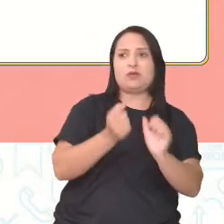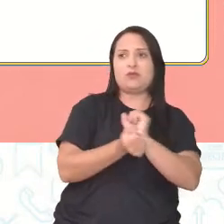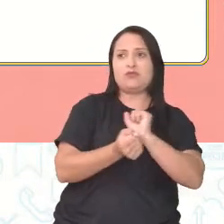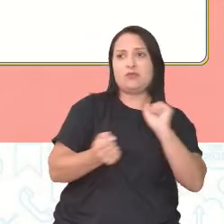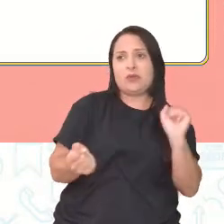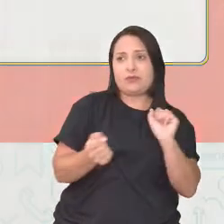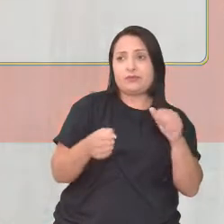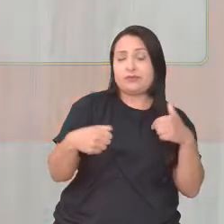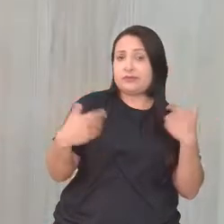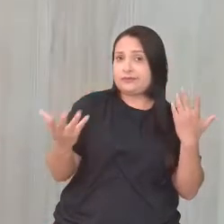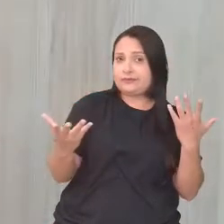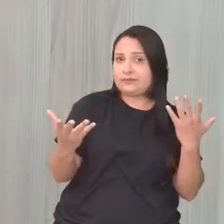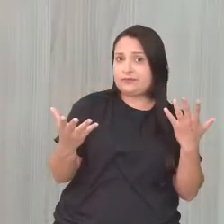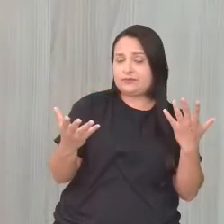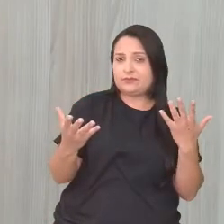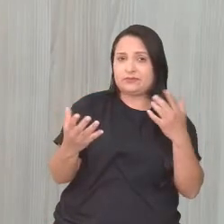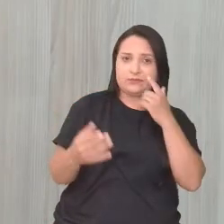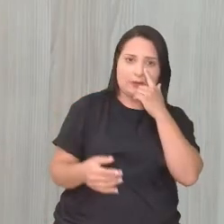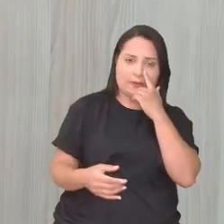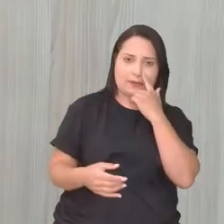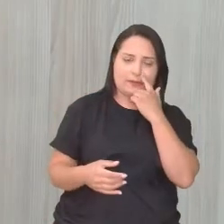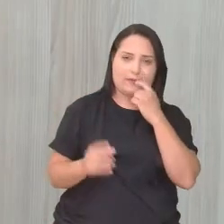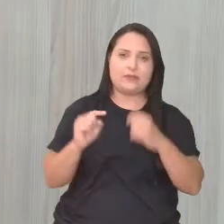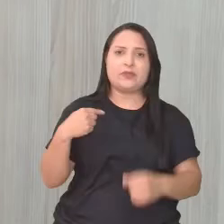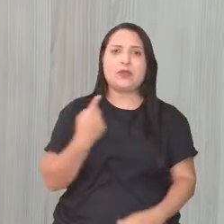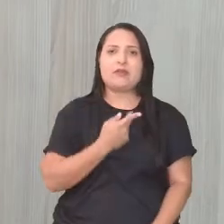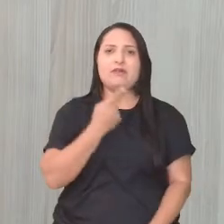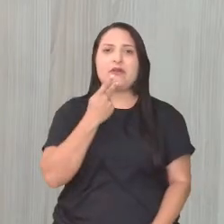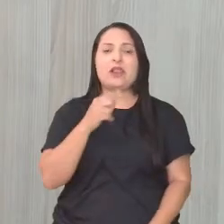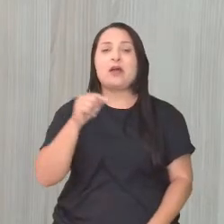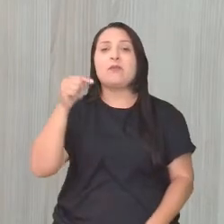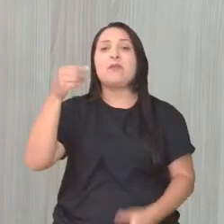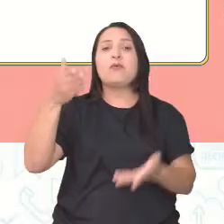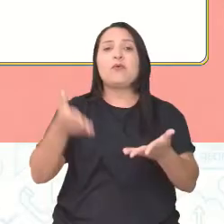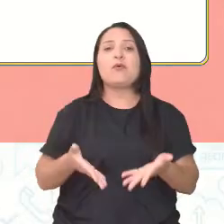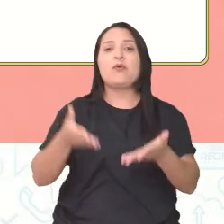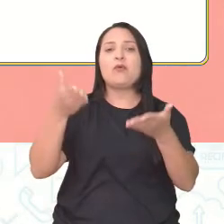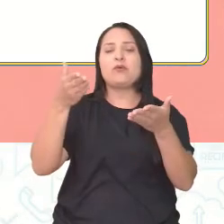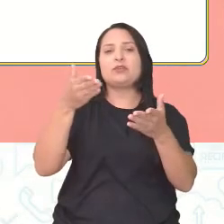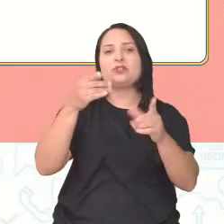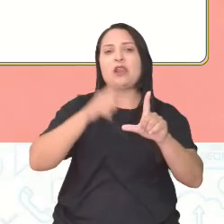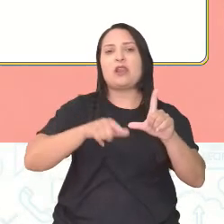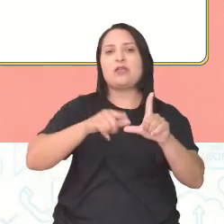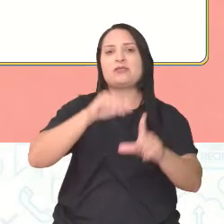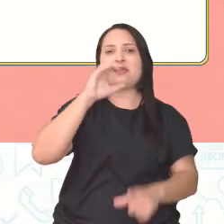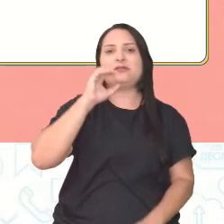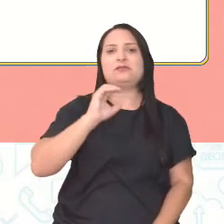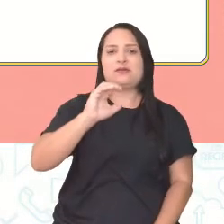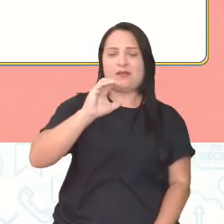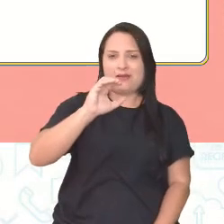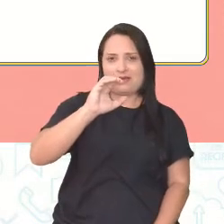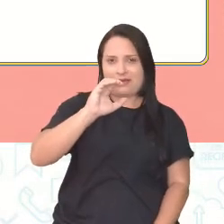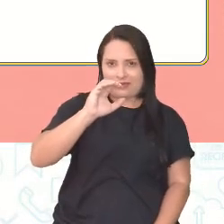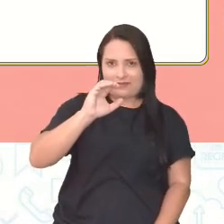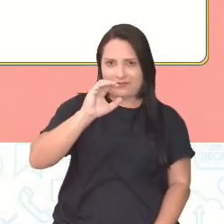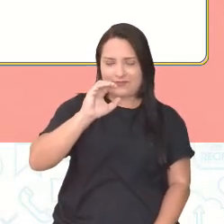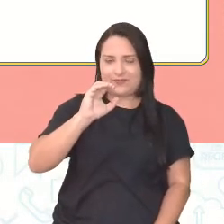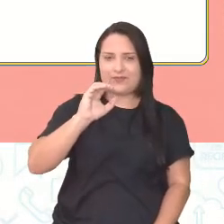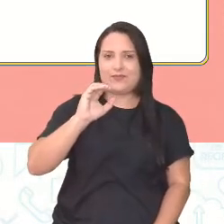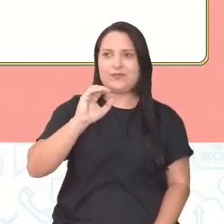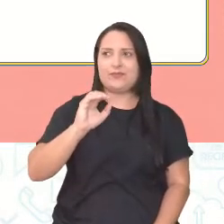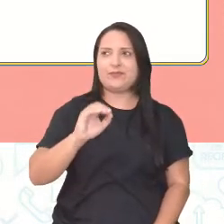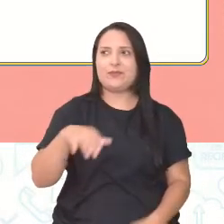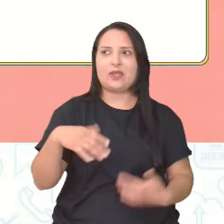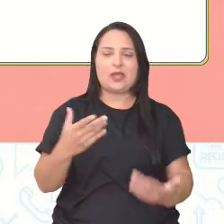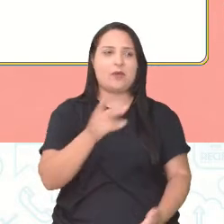Falamos dela aqui hoje, né? Falamos. E aí? Letra C, pessoal do Itabuã! Pois é! Olha aí o